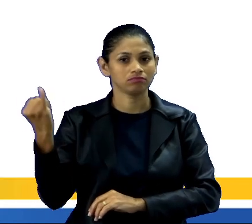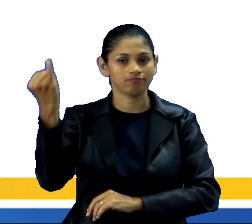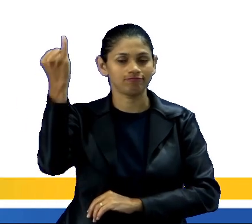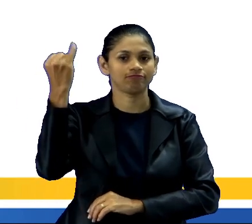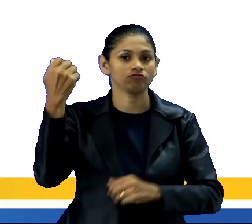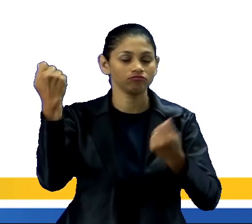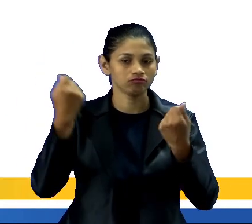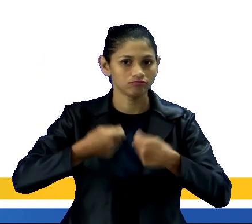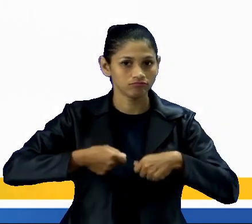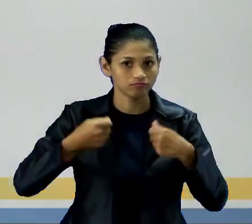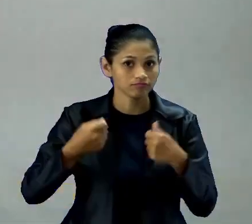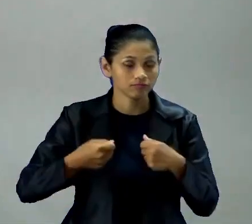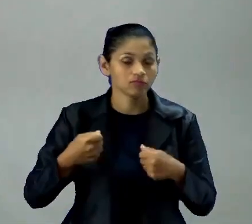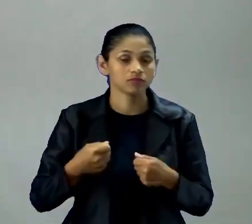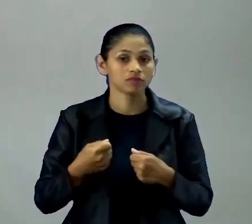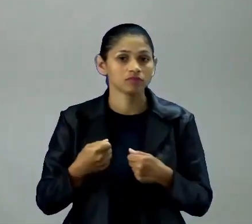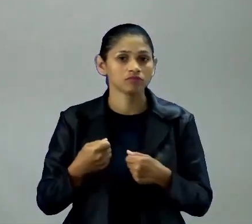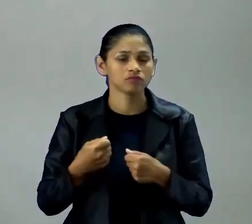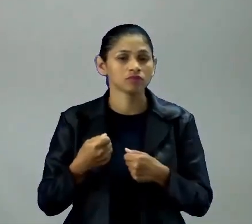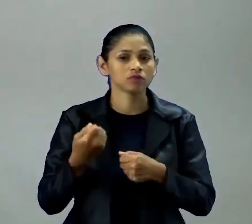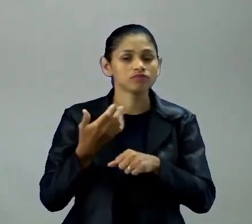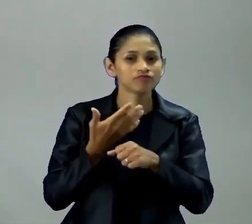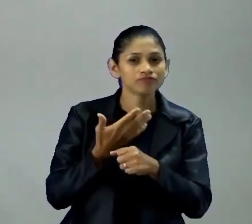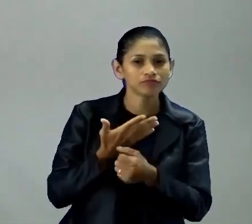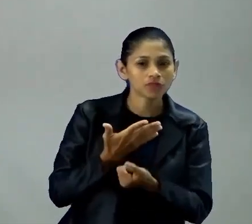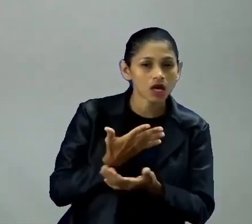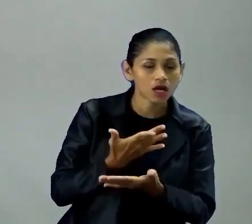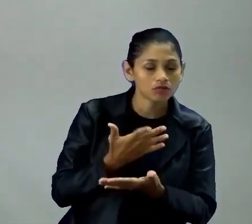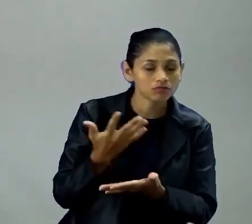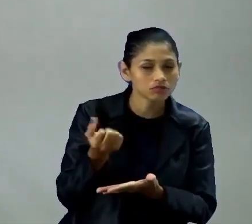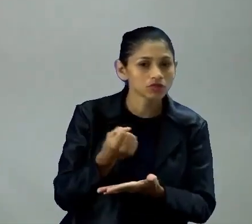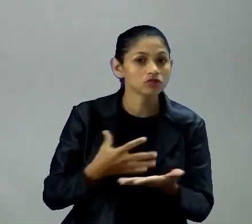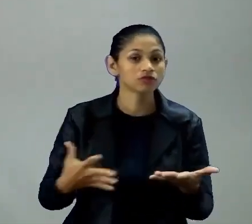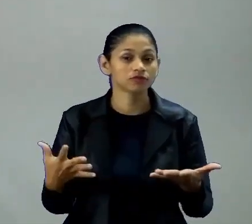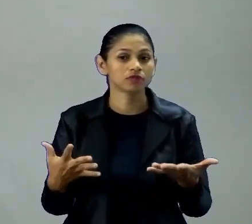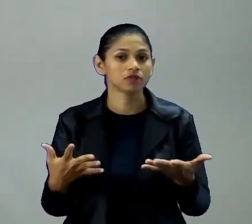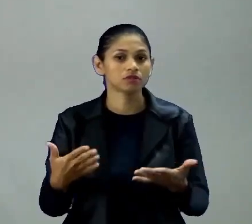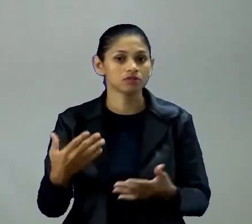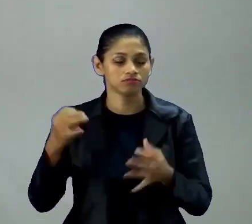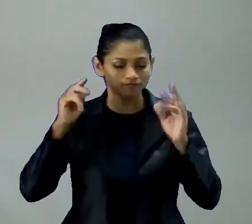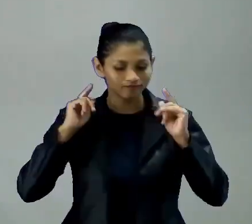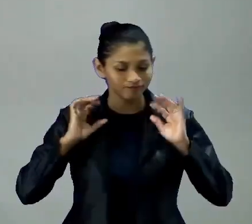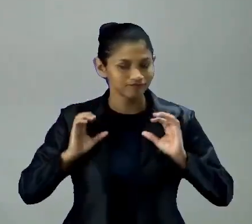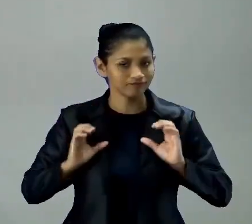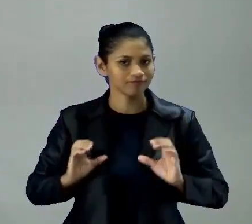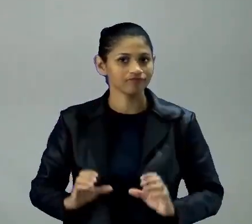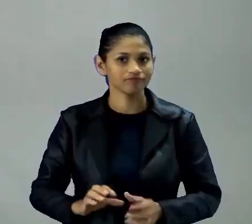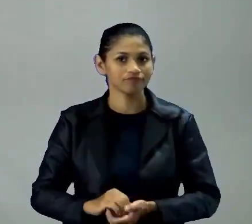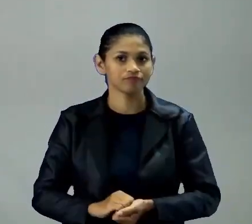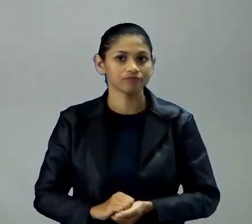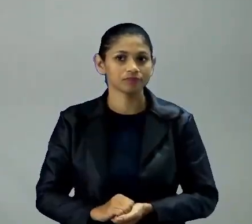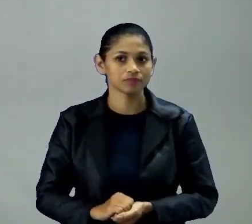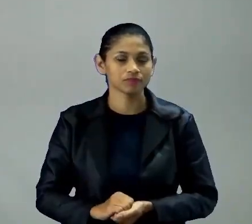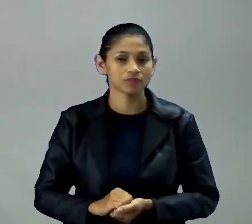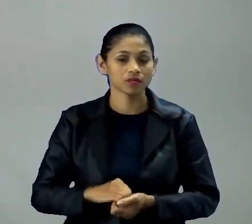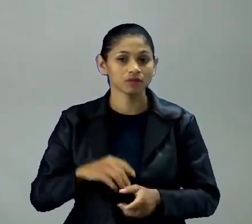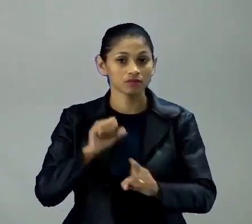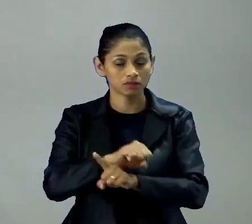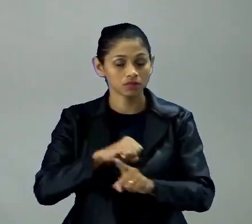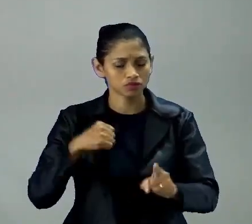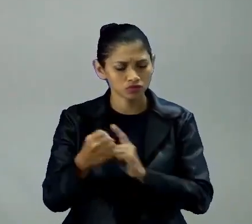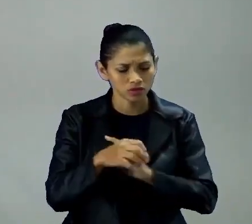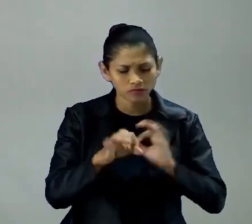humanas. Estão vendo aí a importância da industrialização, né? Através dela aí que a sociedade, ela vai se